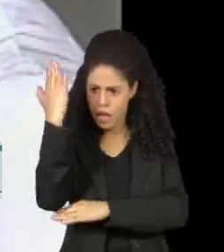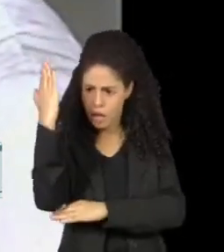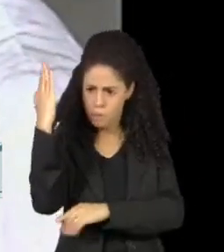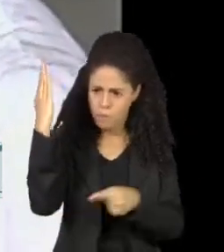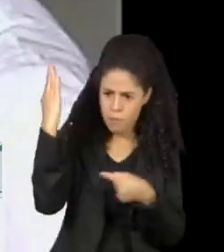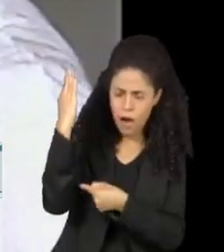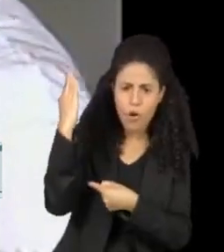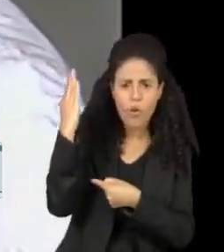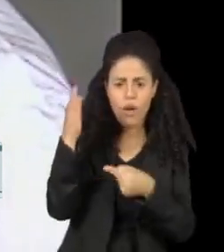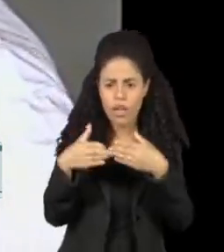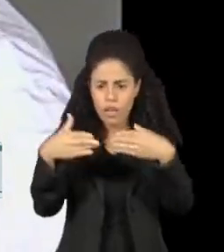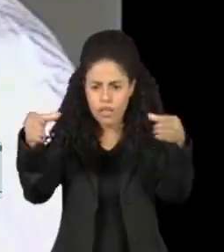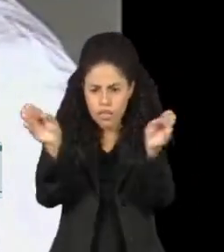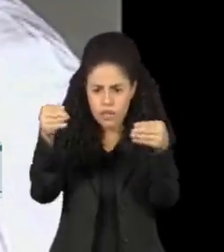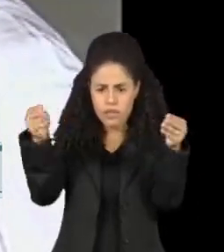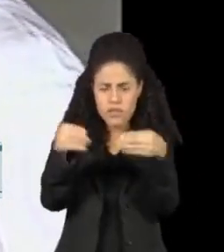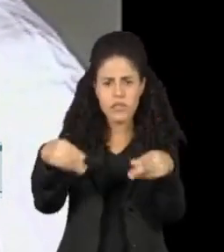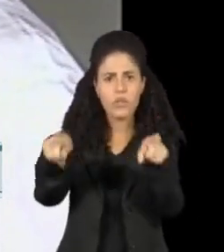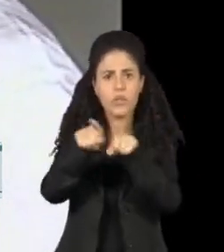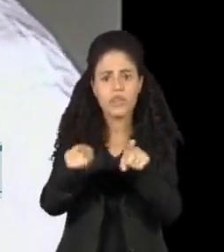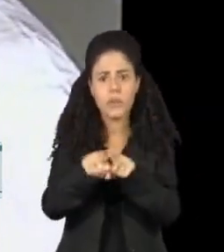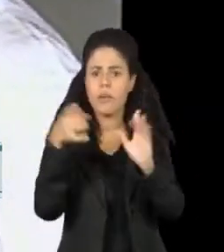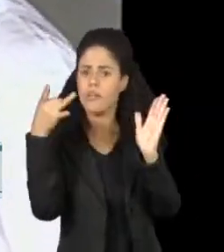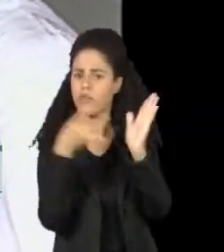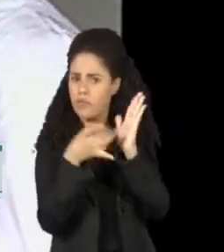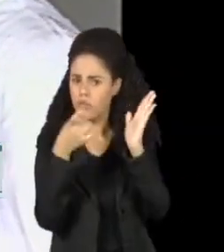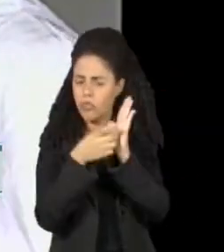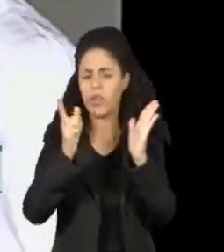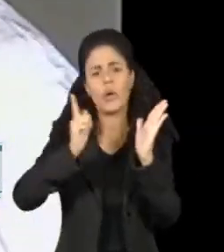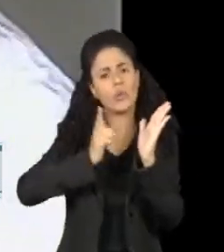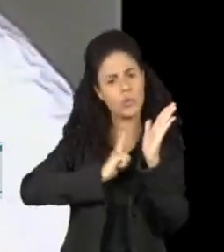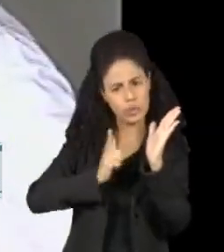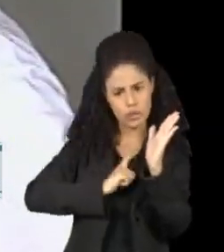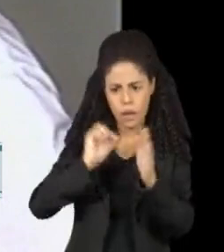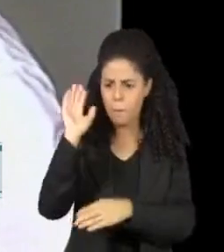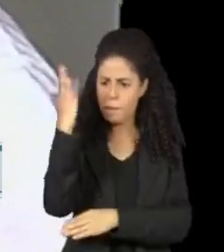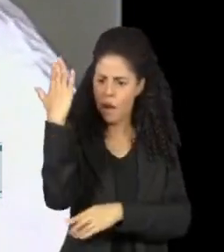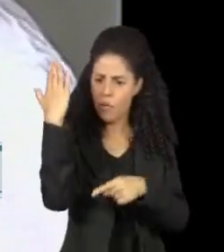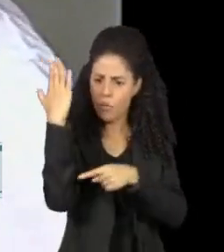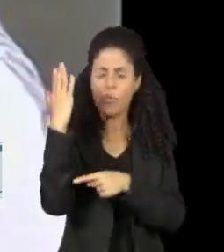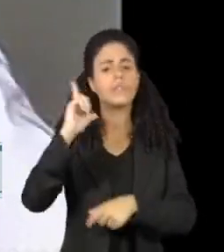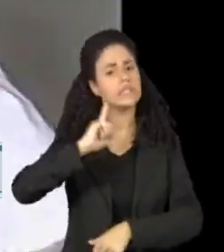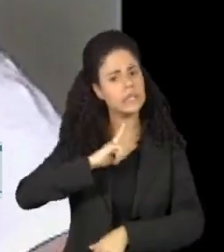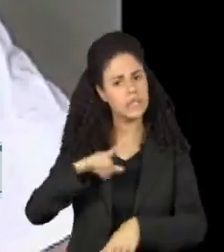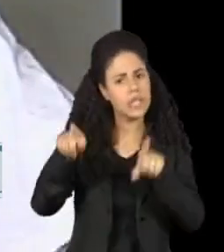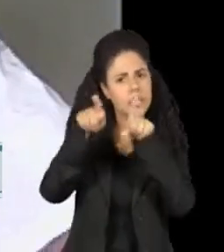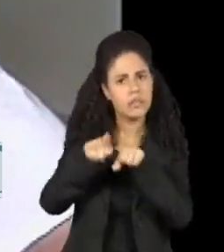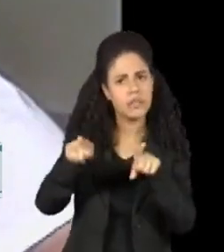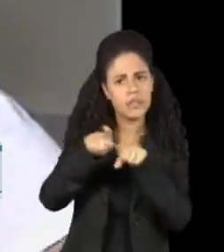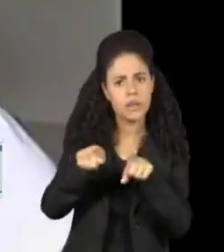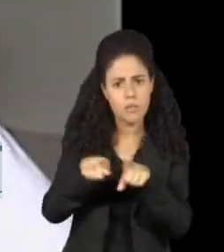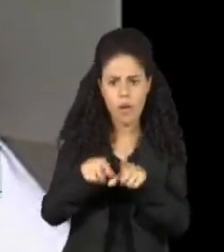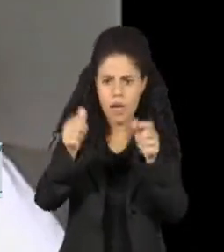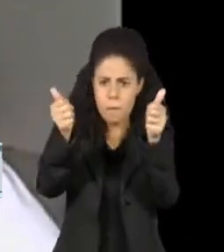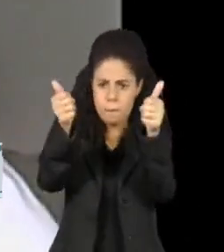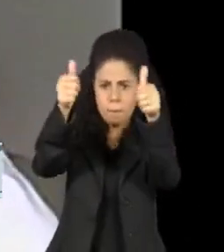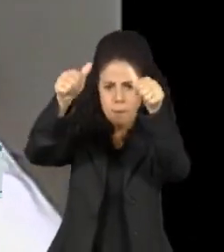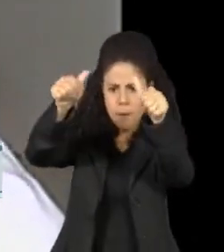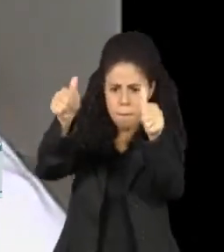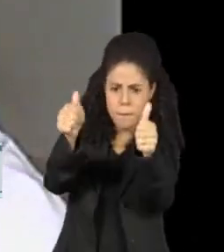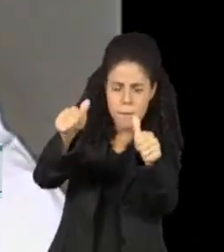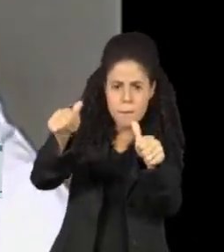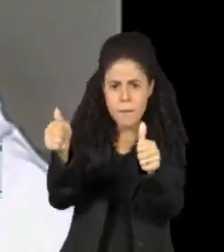Isso aqui é tecido? Isso é tecido, fibro de vidro, né? Tem uma estrutura de madeira industrial por dentro.